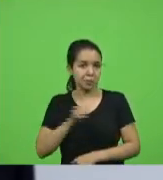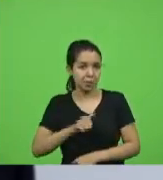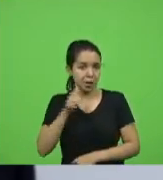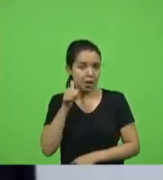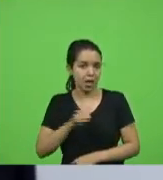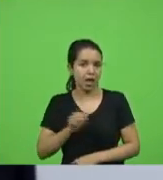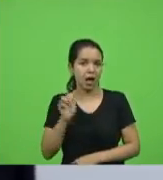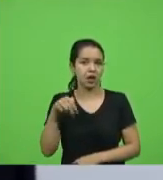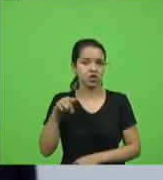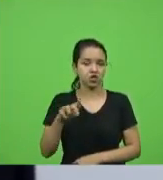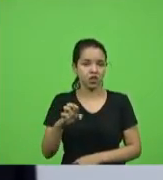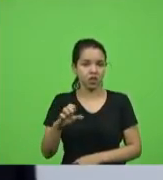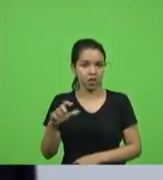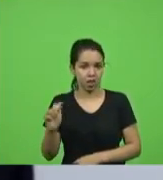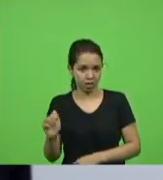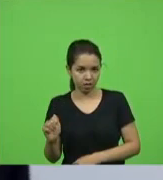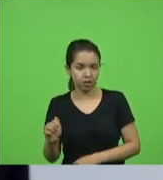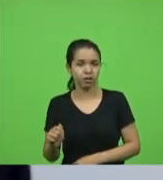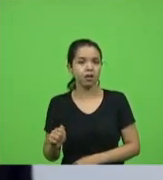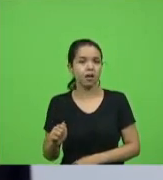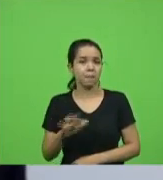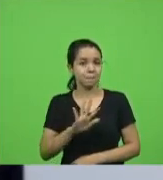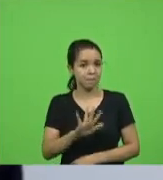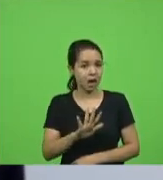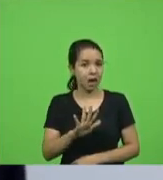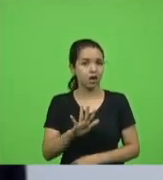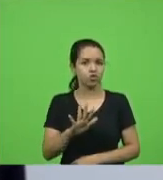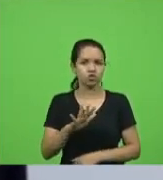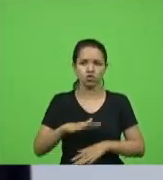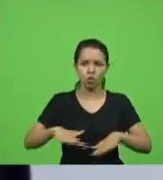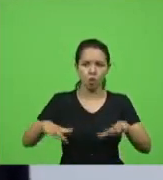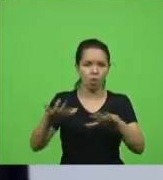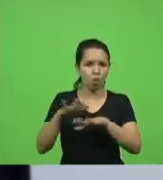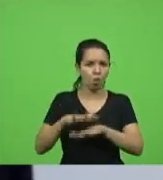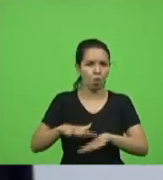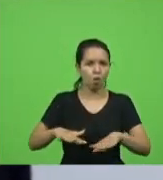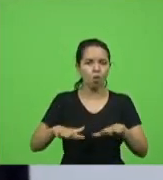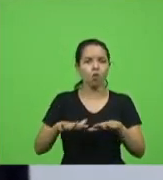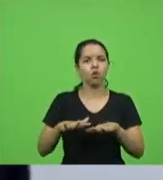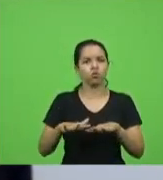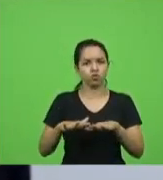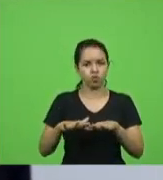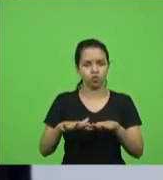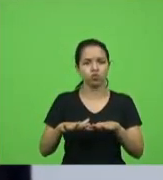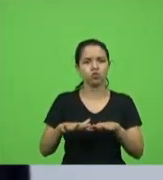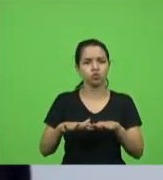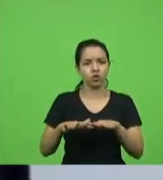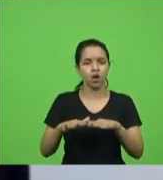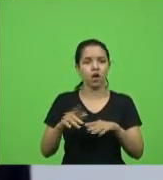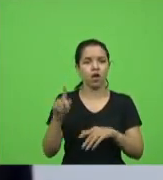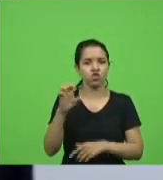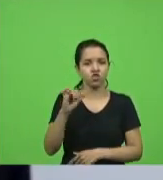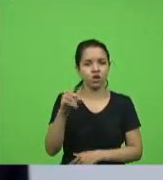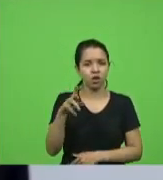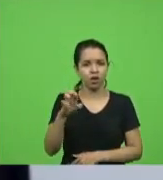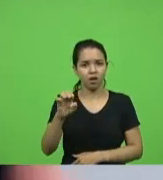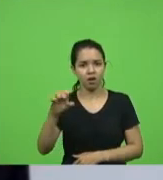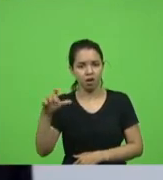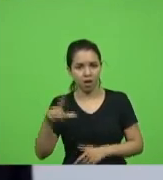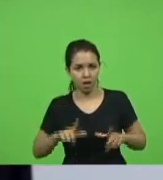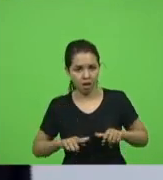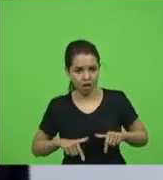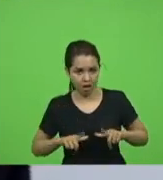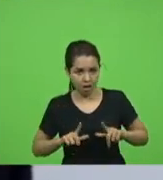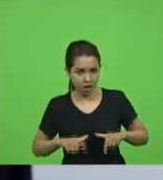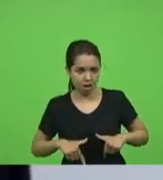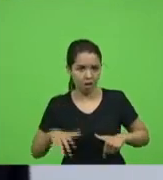Merkel mas todos Israel Reino Unido todos lá tomando vacina